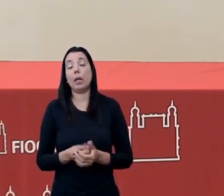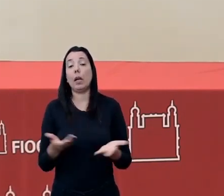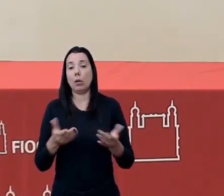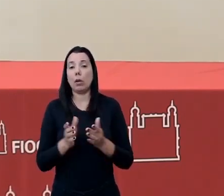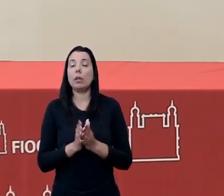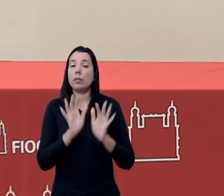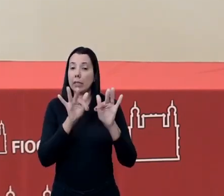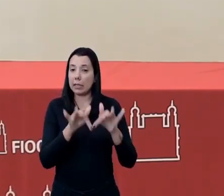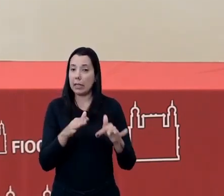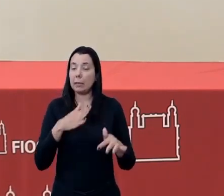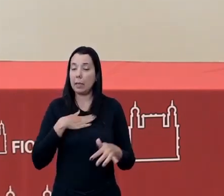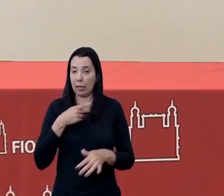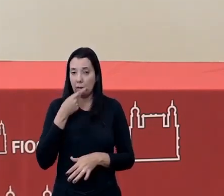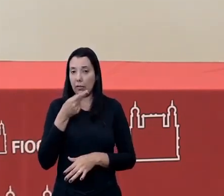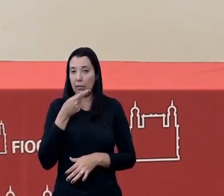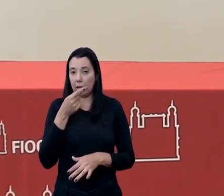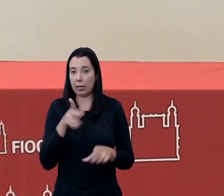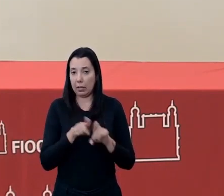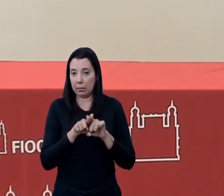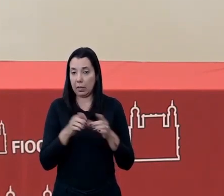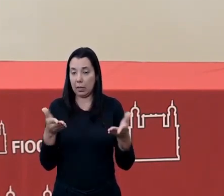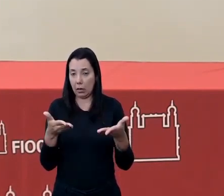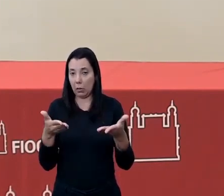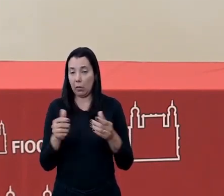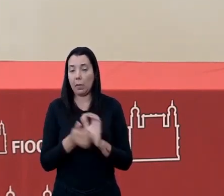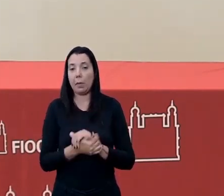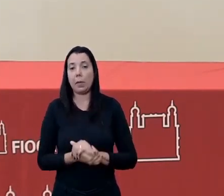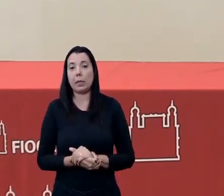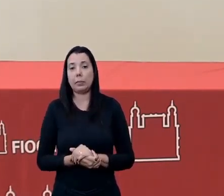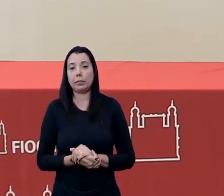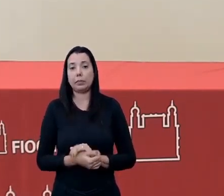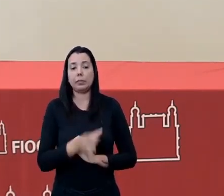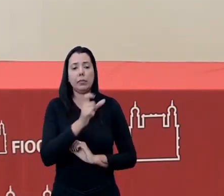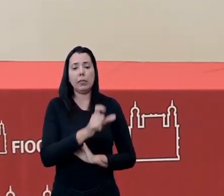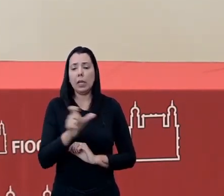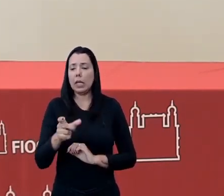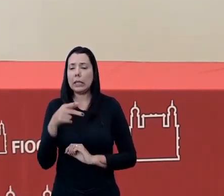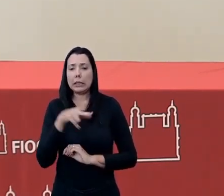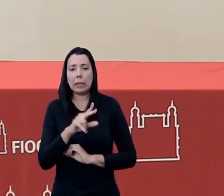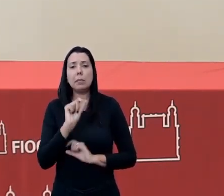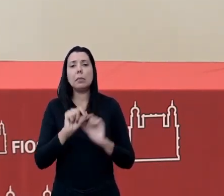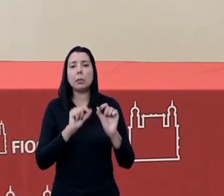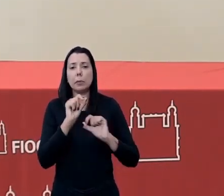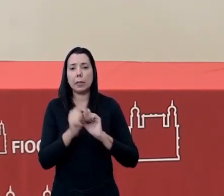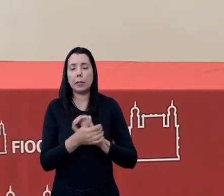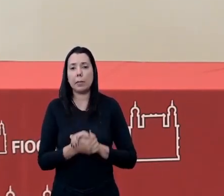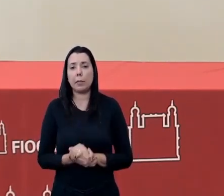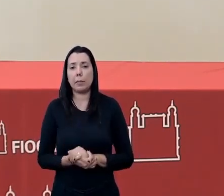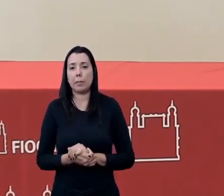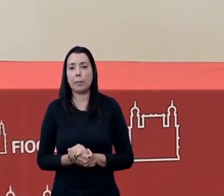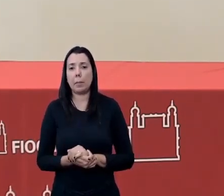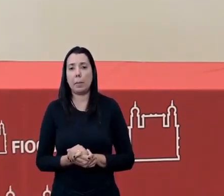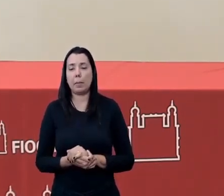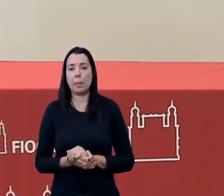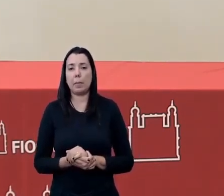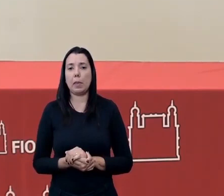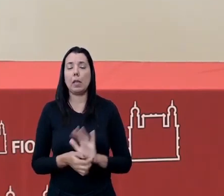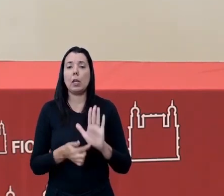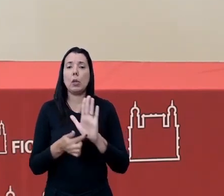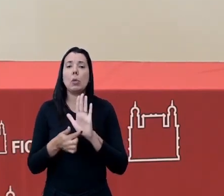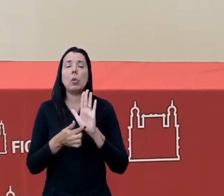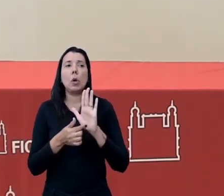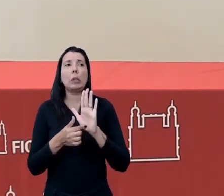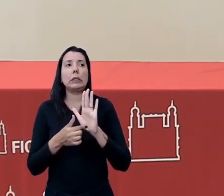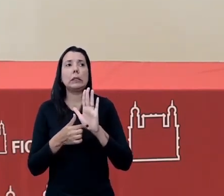finalizar a minha fala diante desse momento cada vez mais que nos coloca um